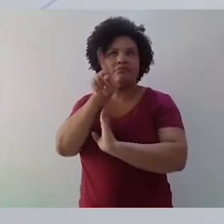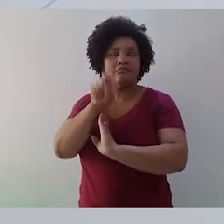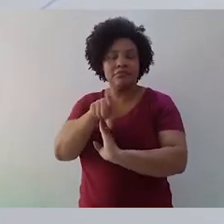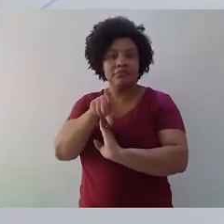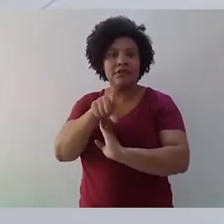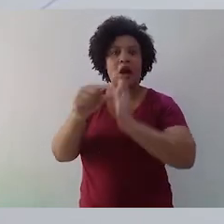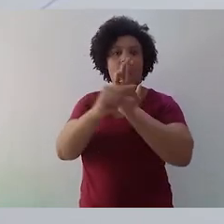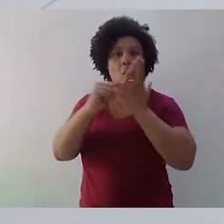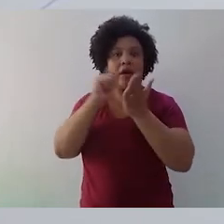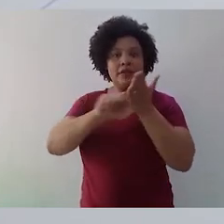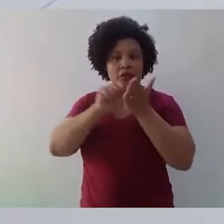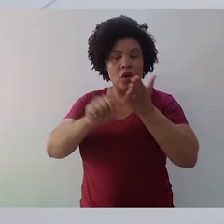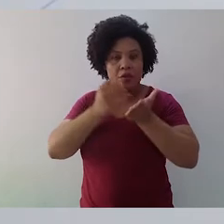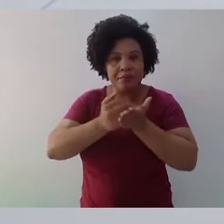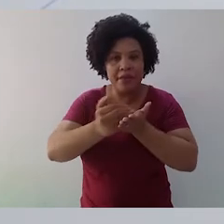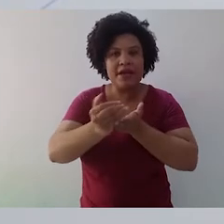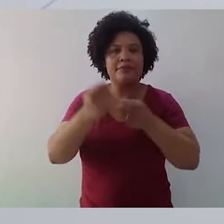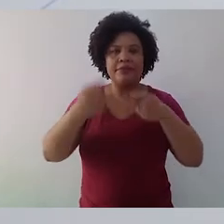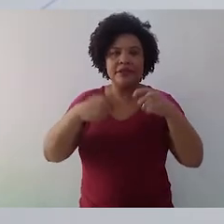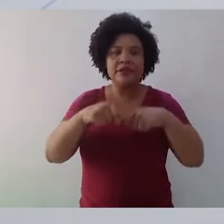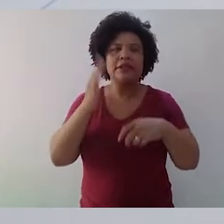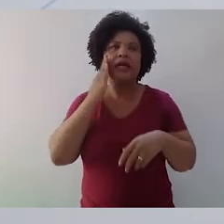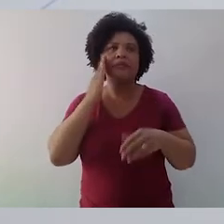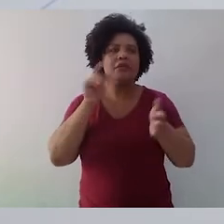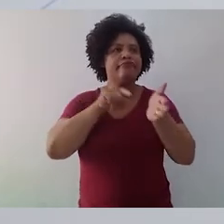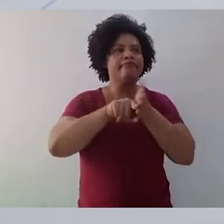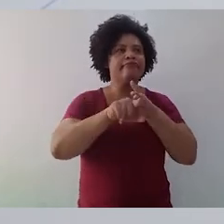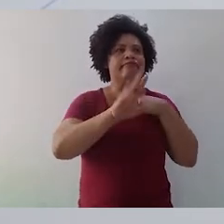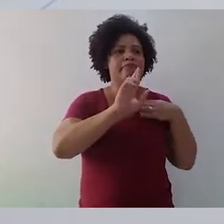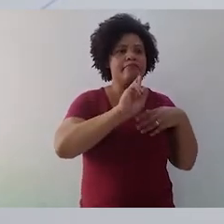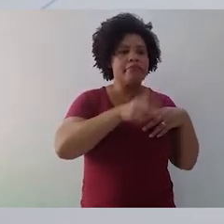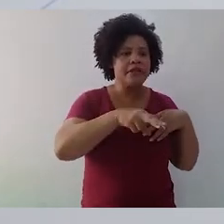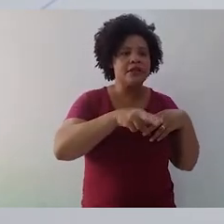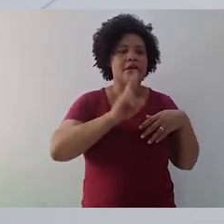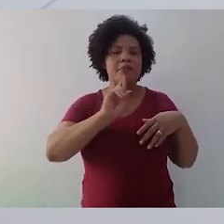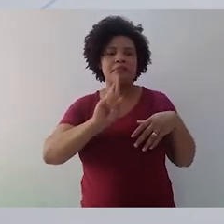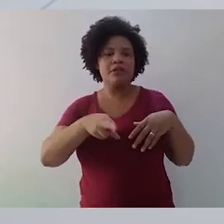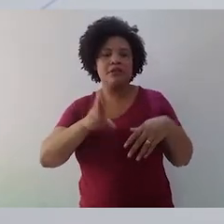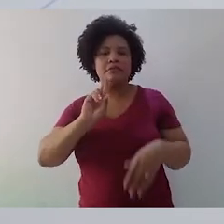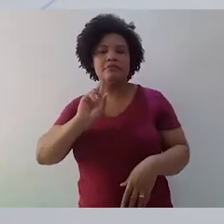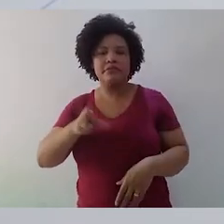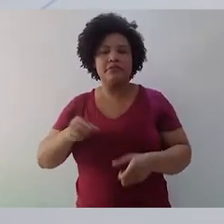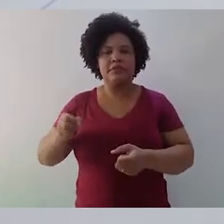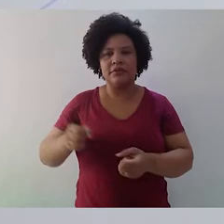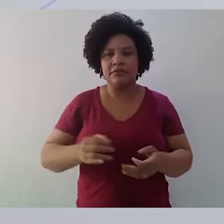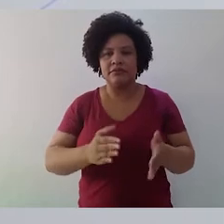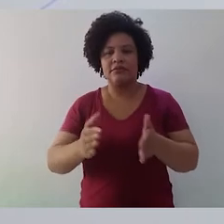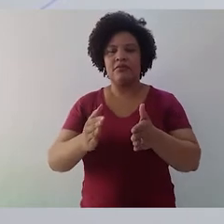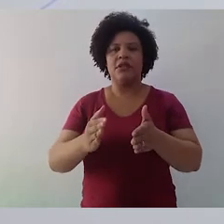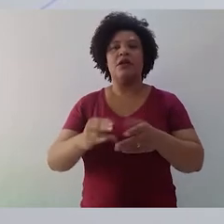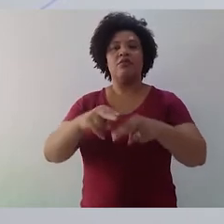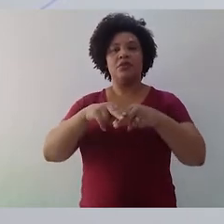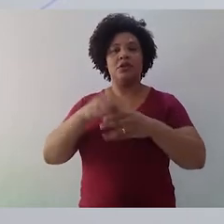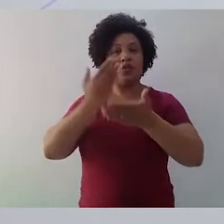As perguntas que ele fizer vão direcionar por onde a sua obra vai caminhar. Então, estudar o conteúdo é